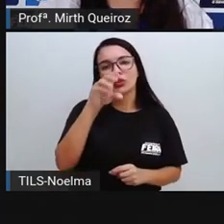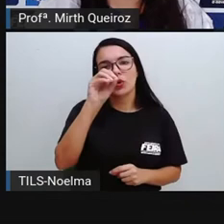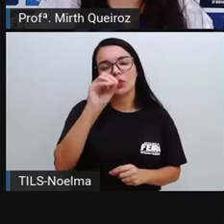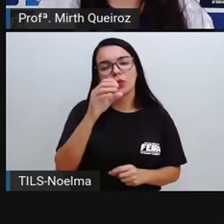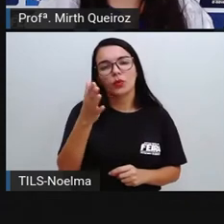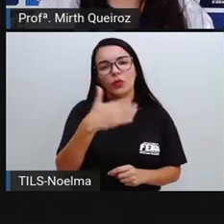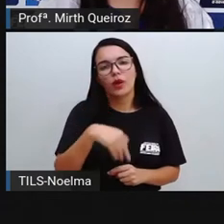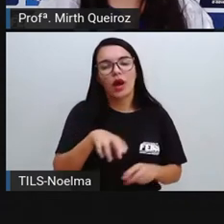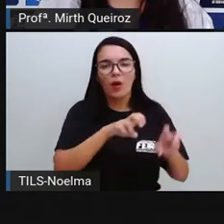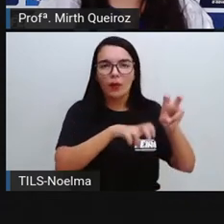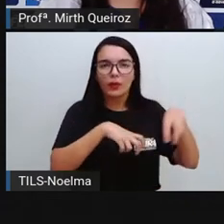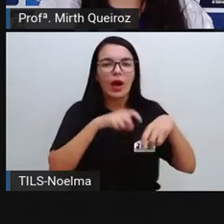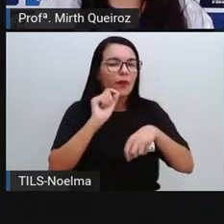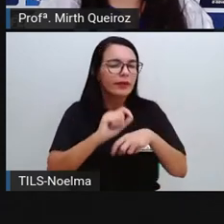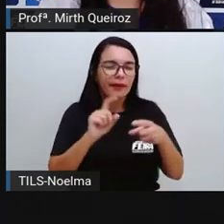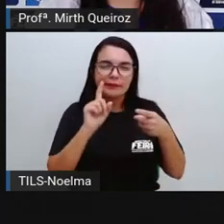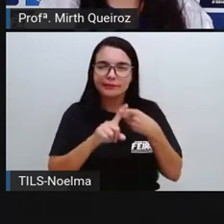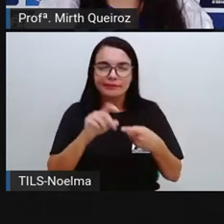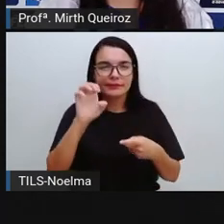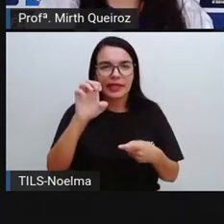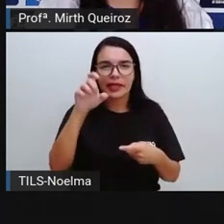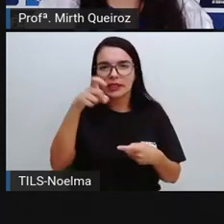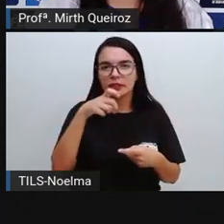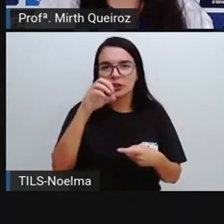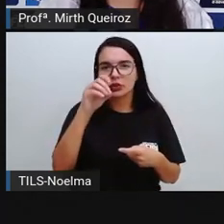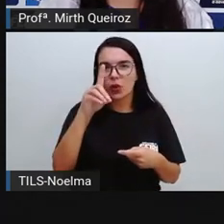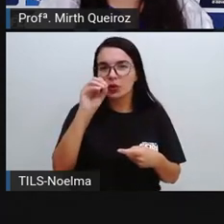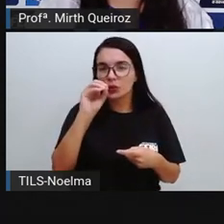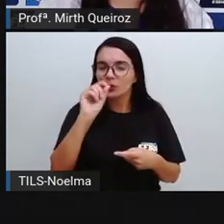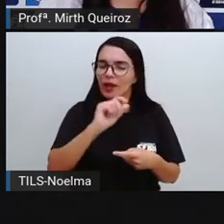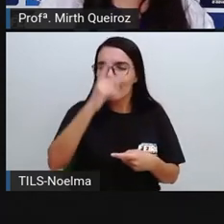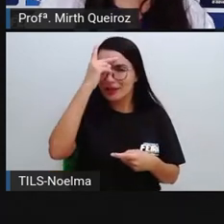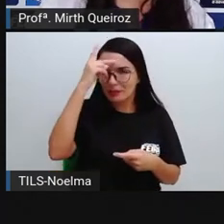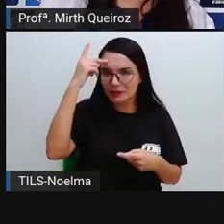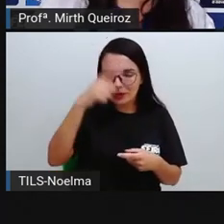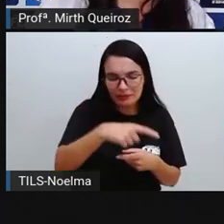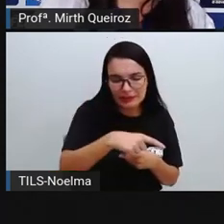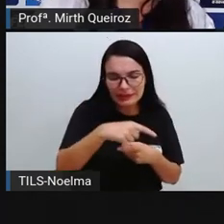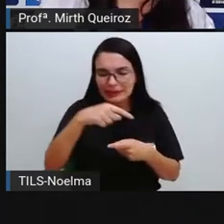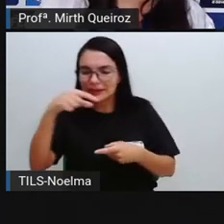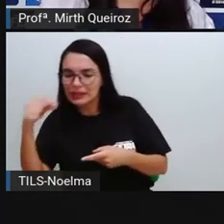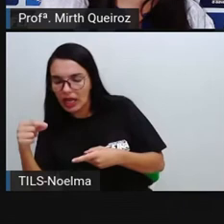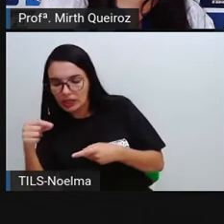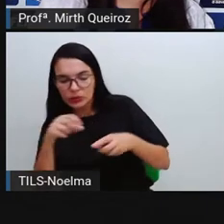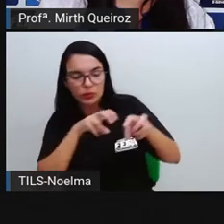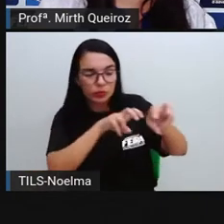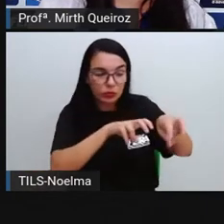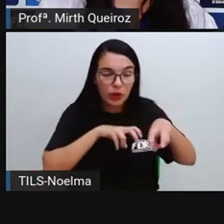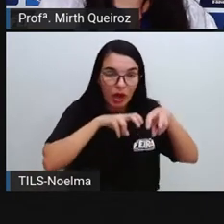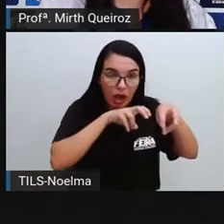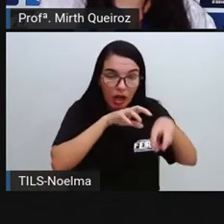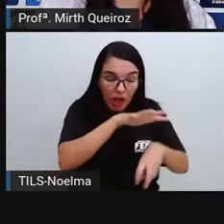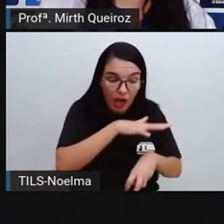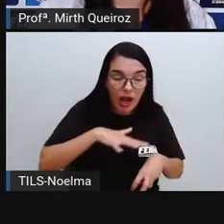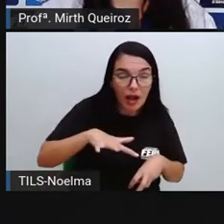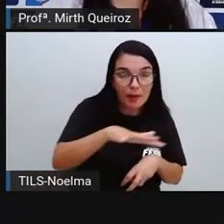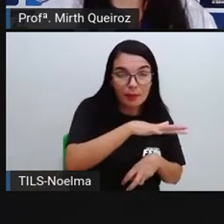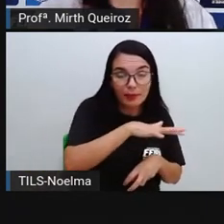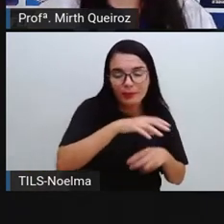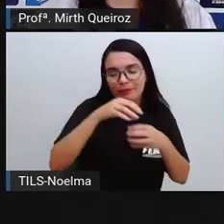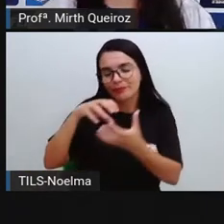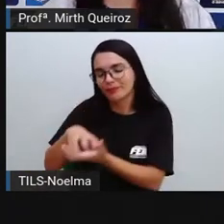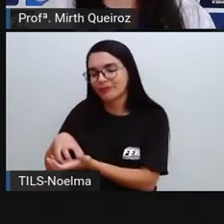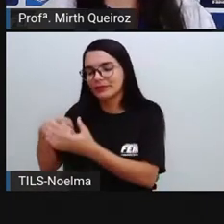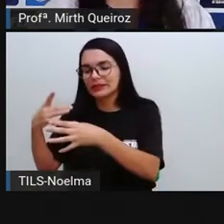máquinas, elas estão substituindo pessoas, essas pessoas vão sair aí dos campos, né? Do meio rural para